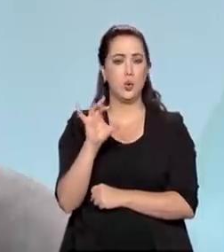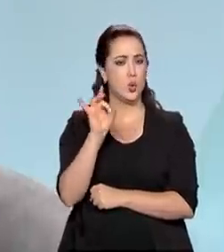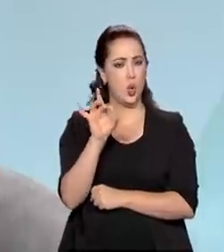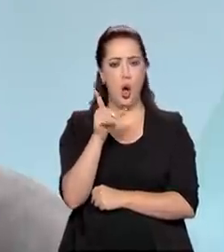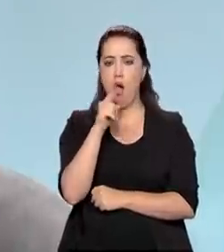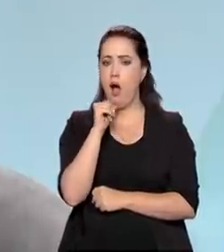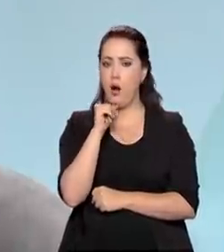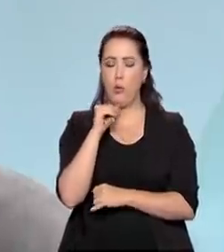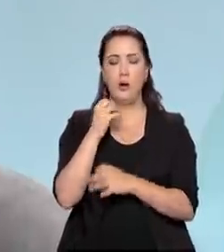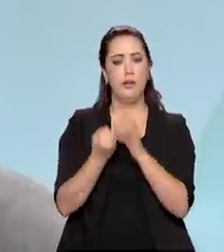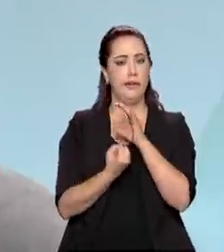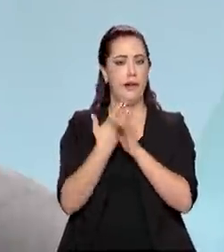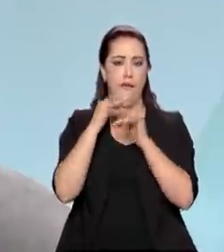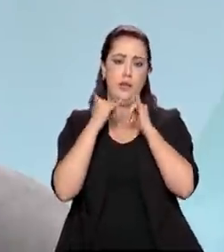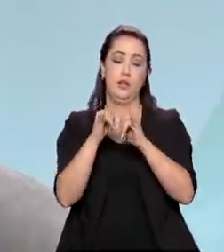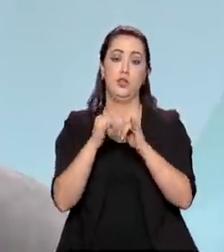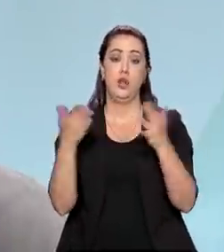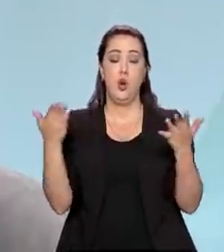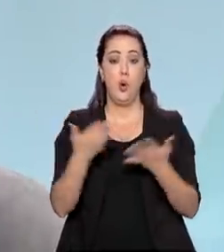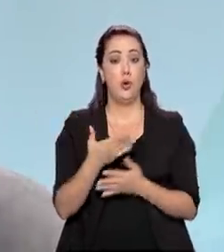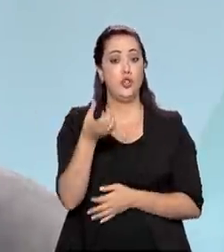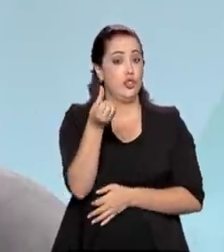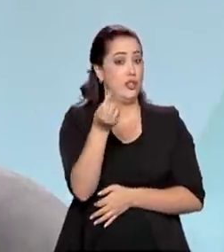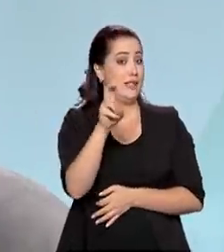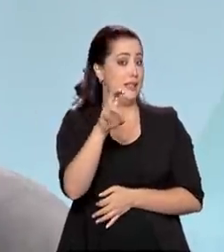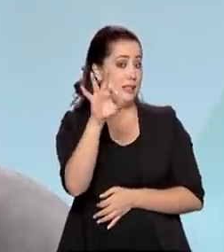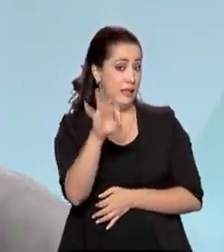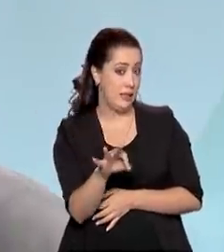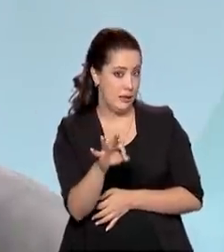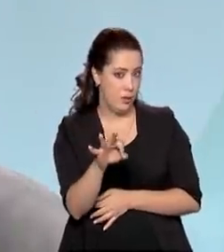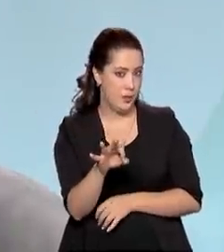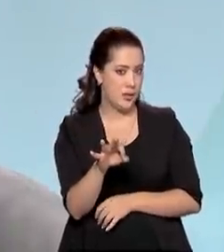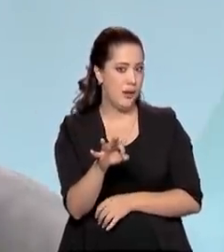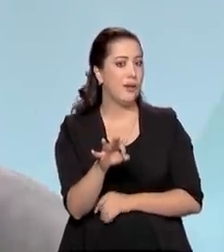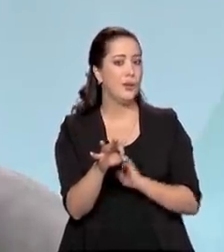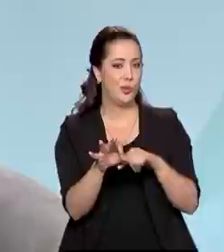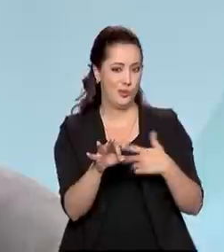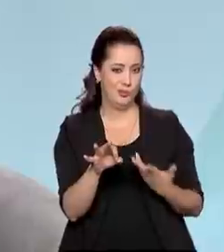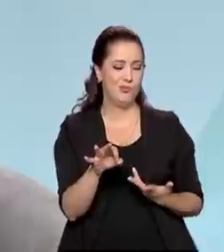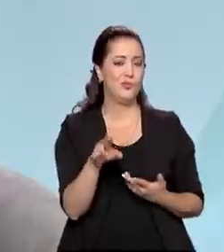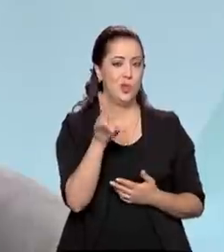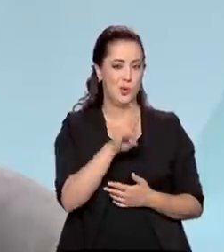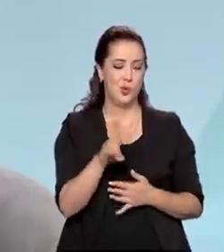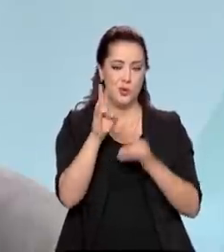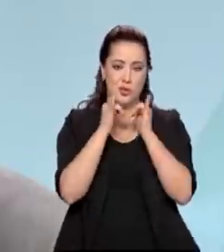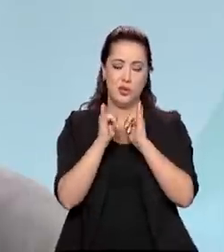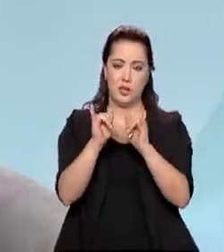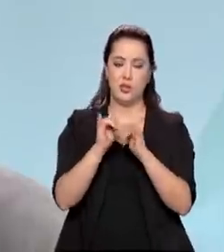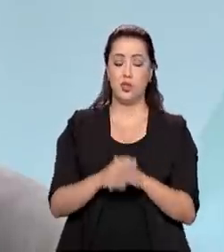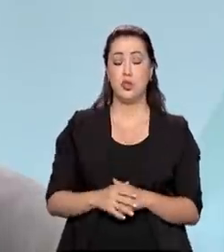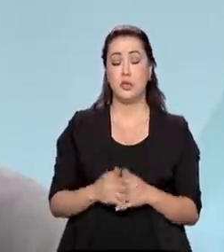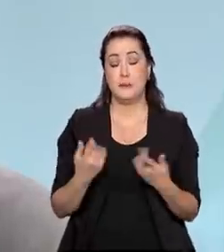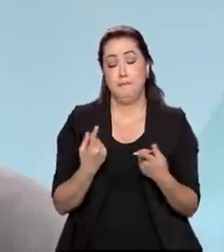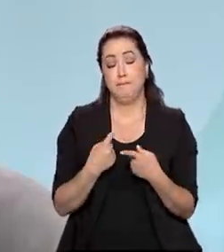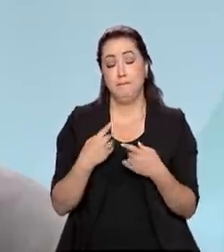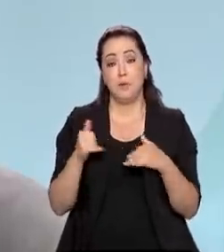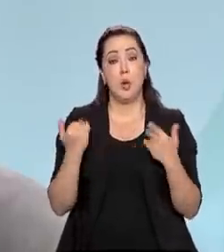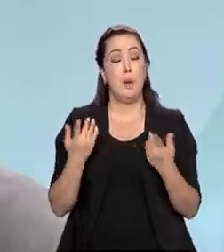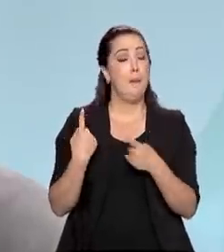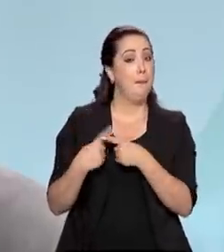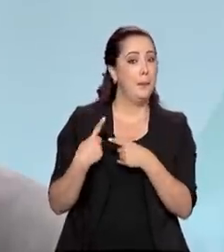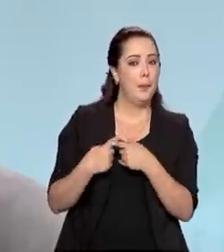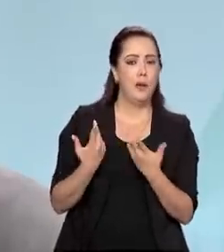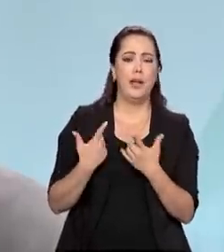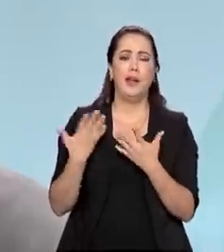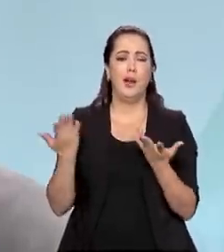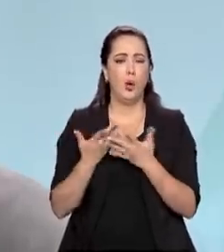são 65%, né? E 20% complementado por outras fontes. E por que isso tem acontecido? Primeiro, pela